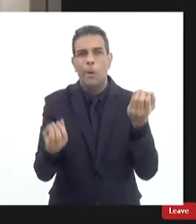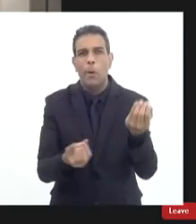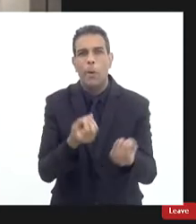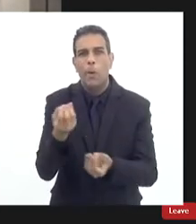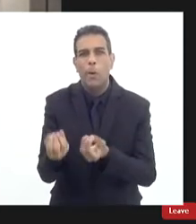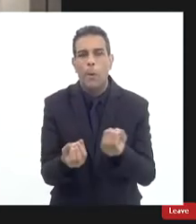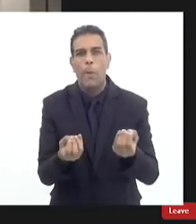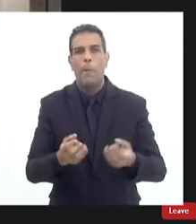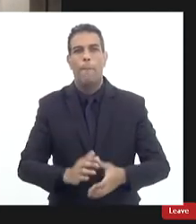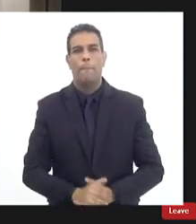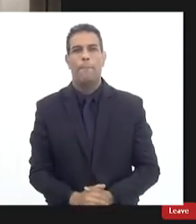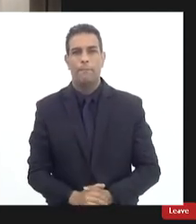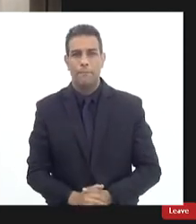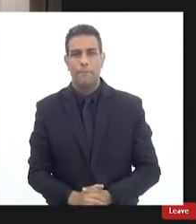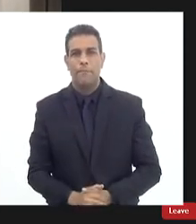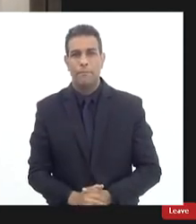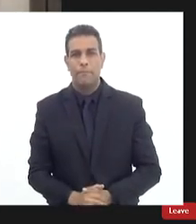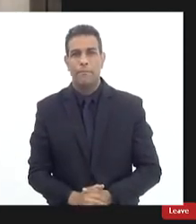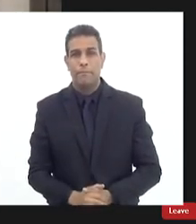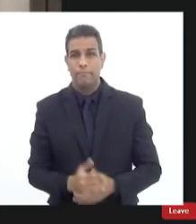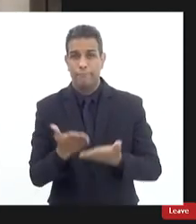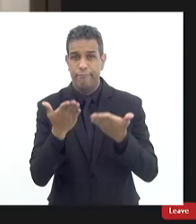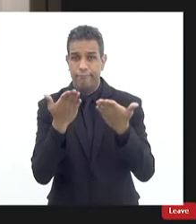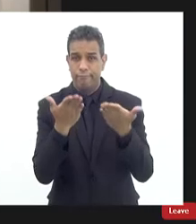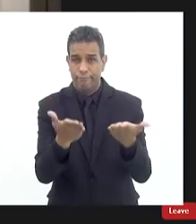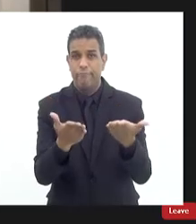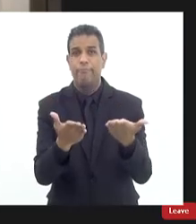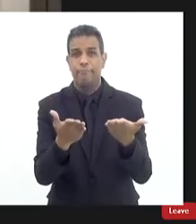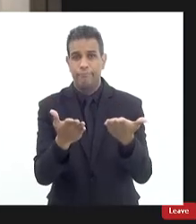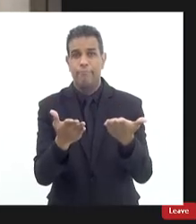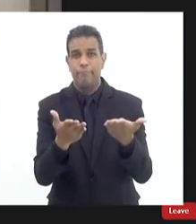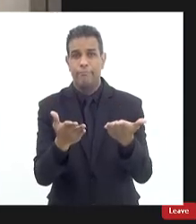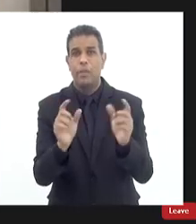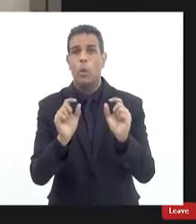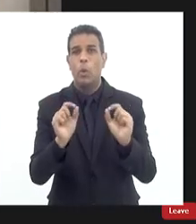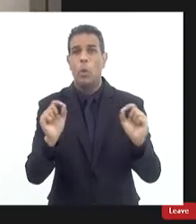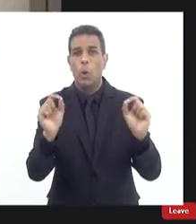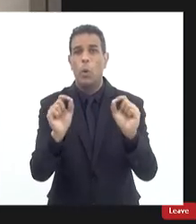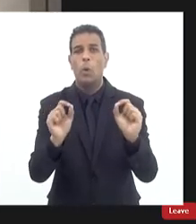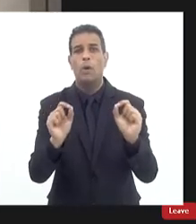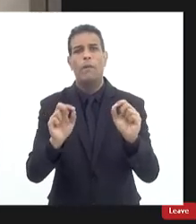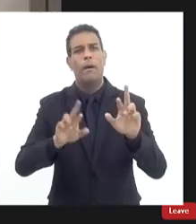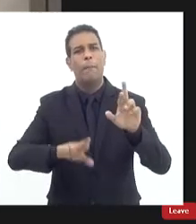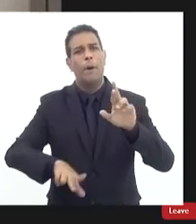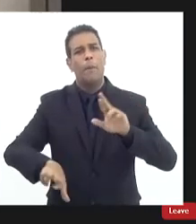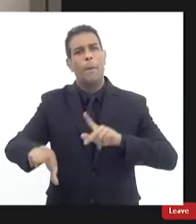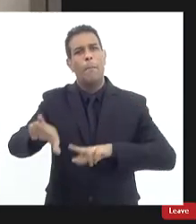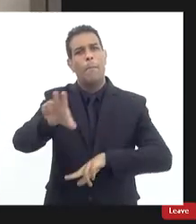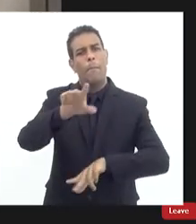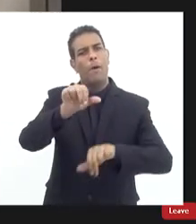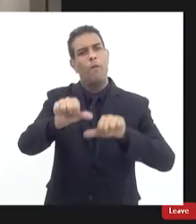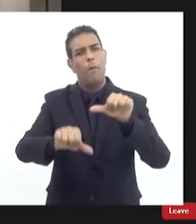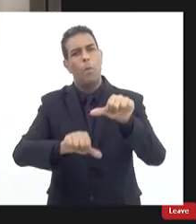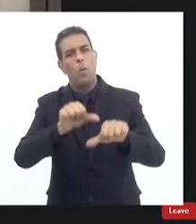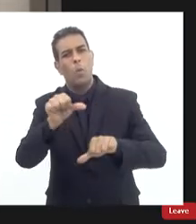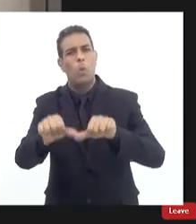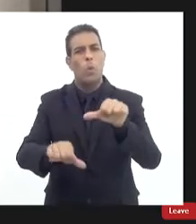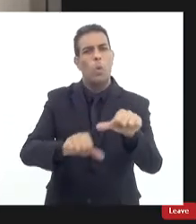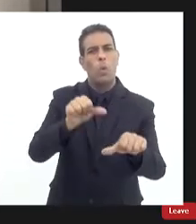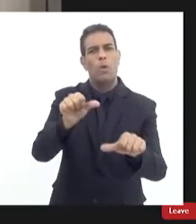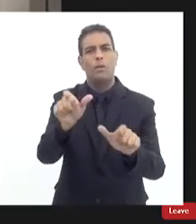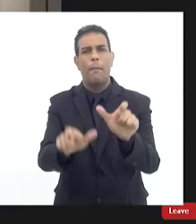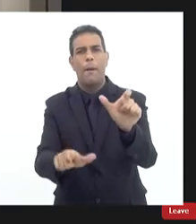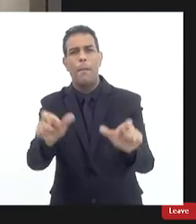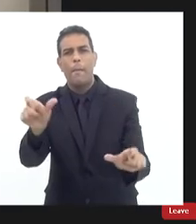os pontos de vista os pontos eles vão se modificando conforme o personagem